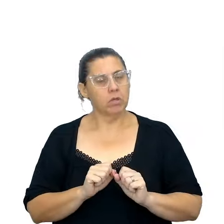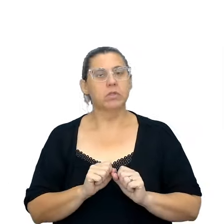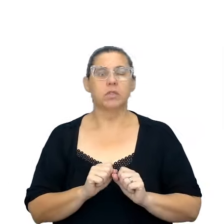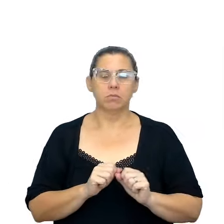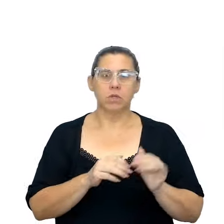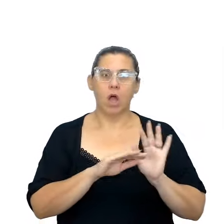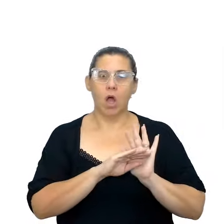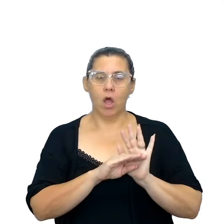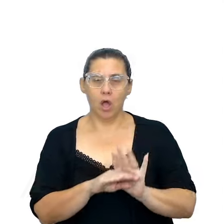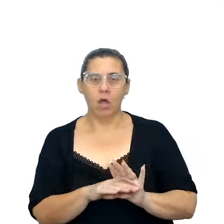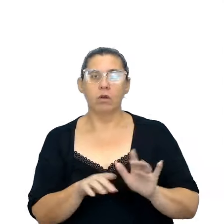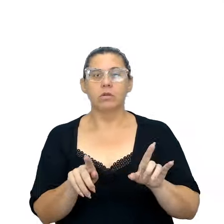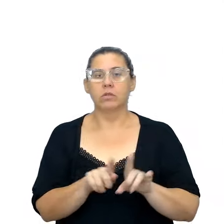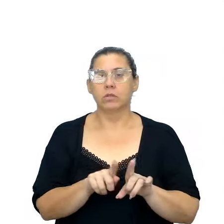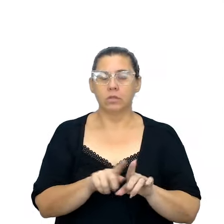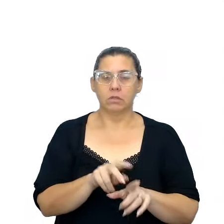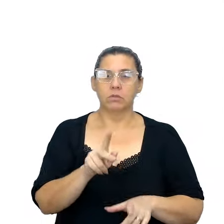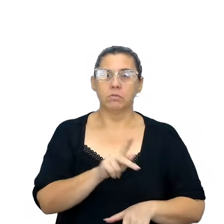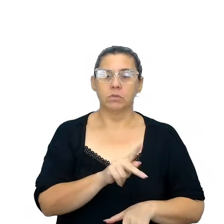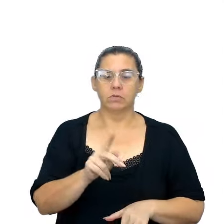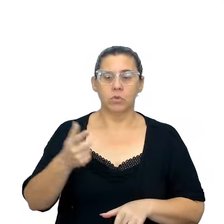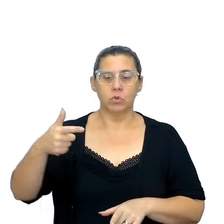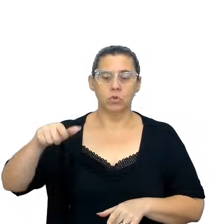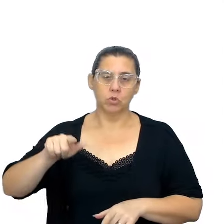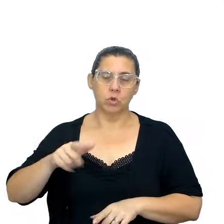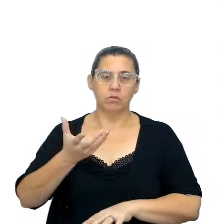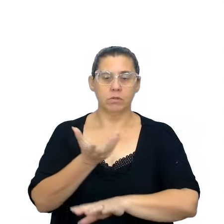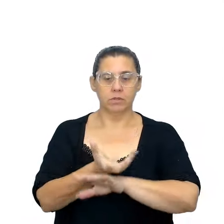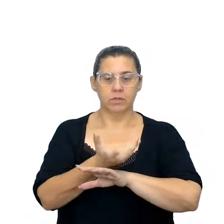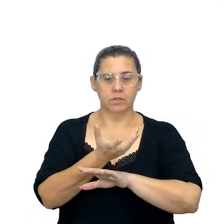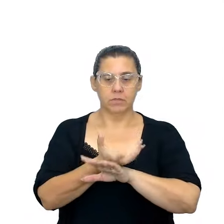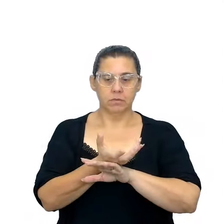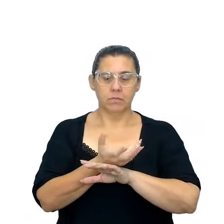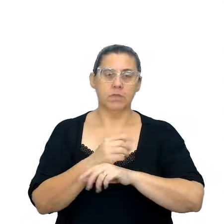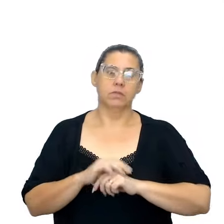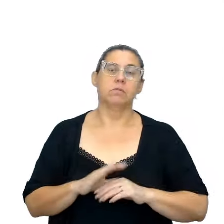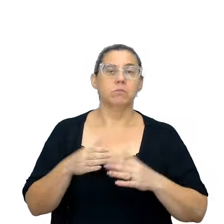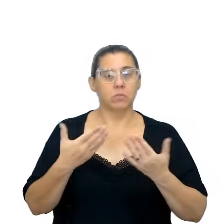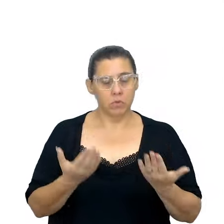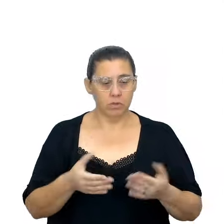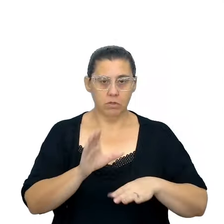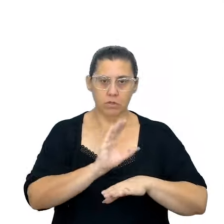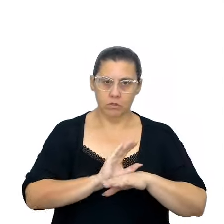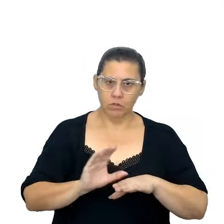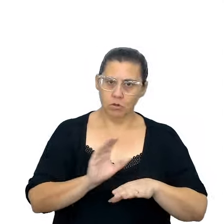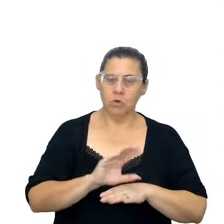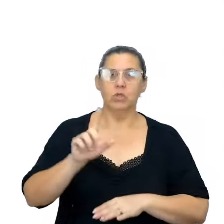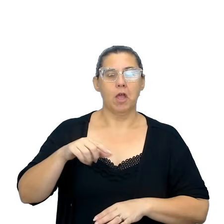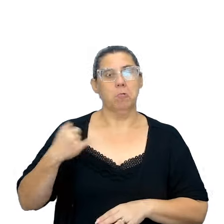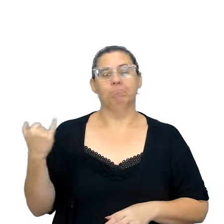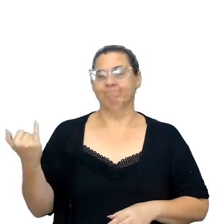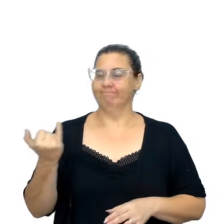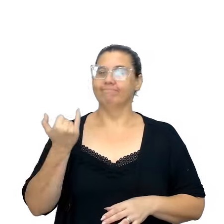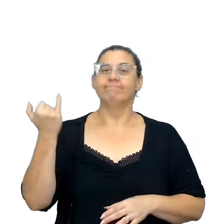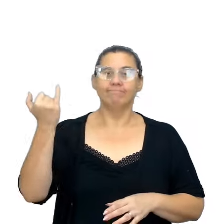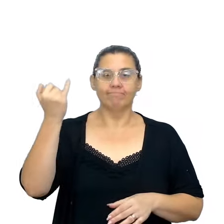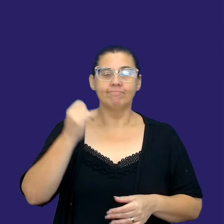vezes, ajudar também aos professores de outras disciplinas, né, por isso que essas formações são importantes também.